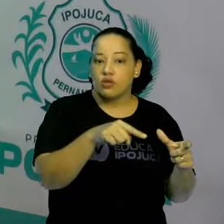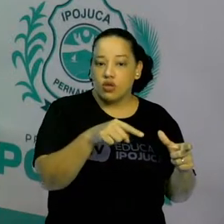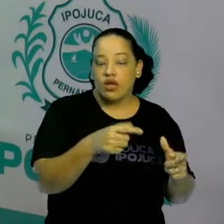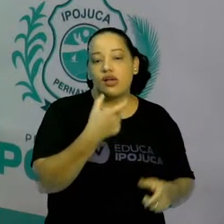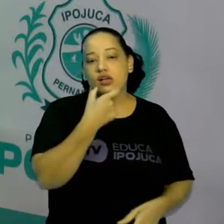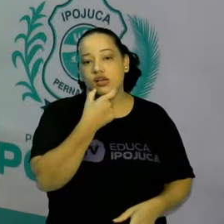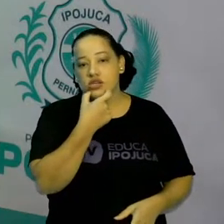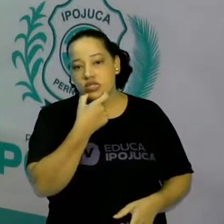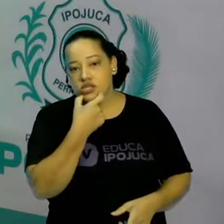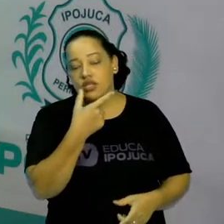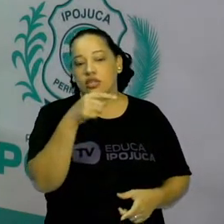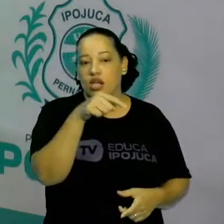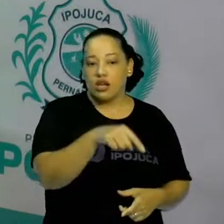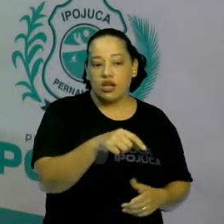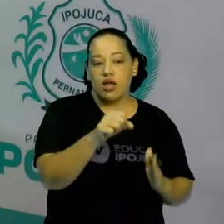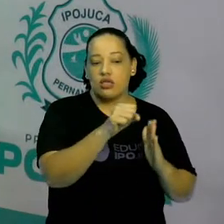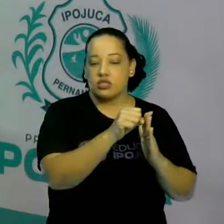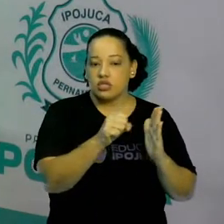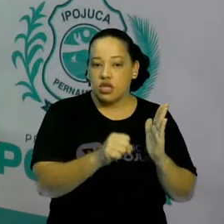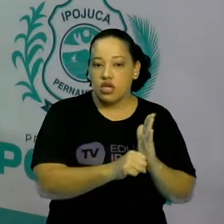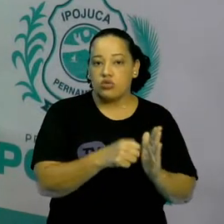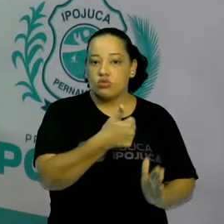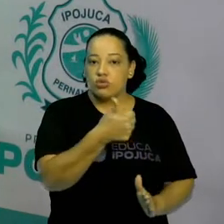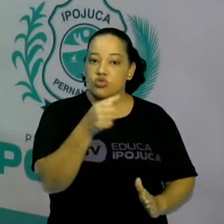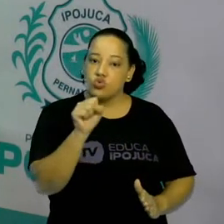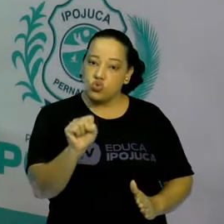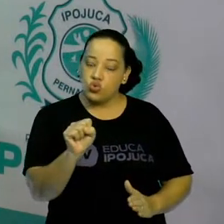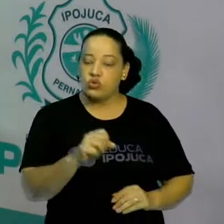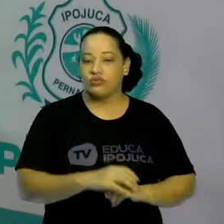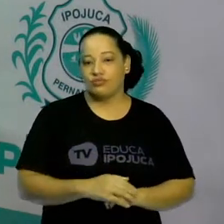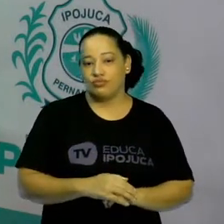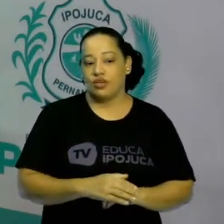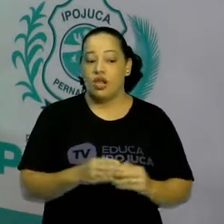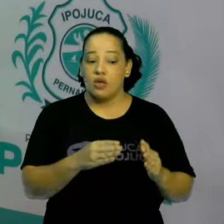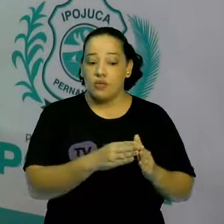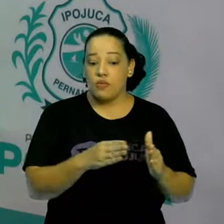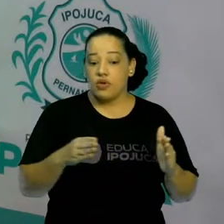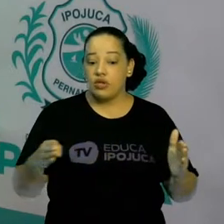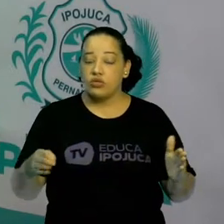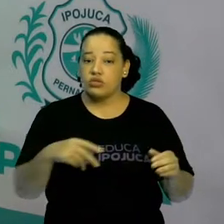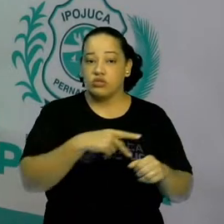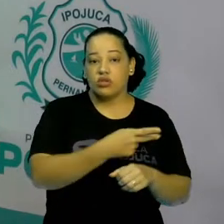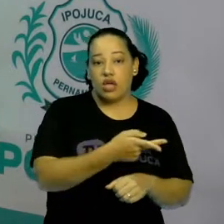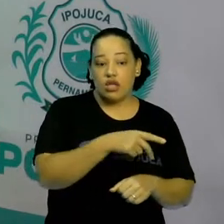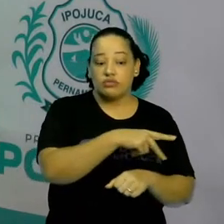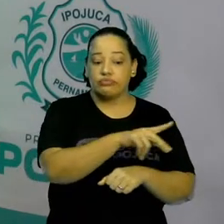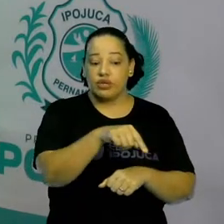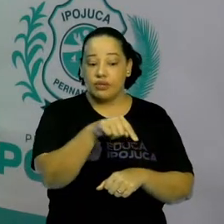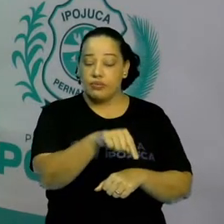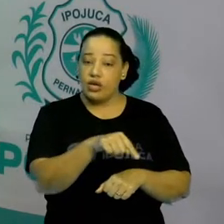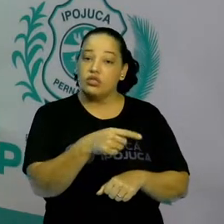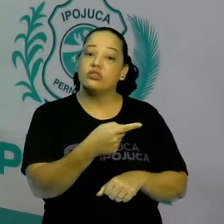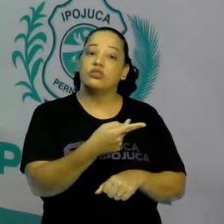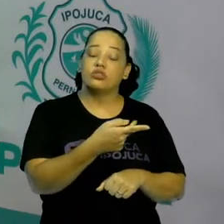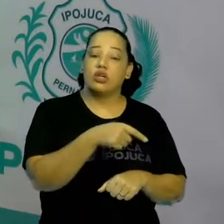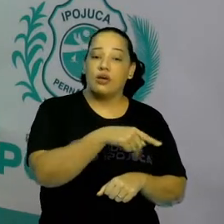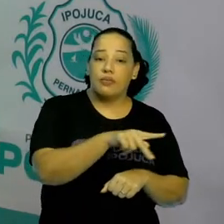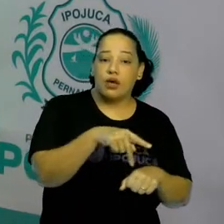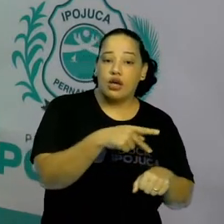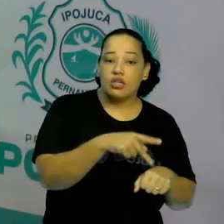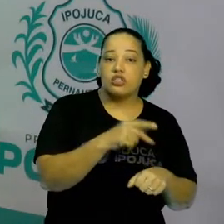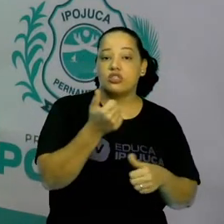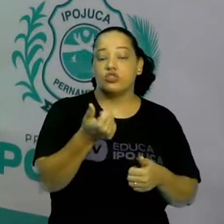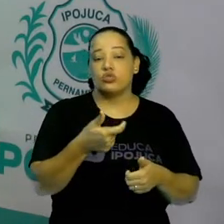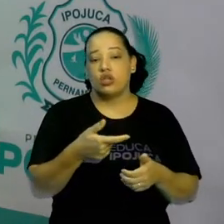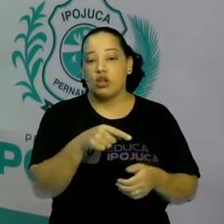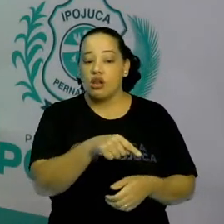XVIII. E nós vamos ver aqui como é que foi essa transformação da Revolução Industrial. Como é que era a Inglaterra antes